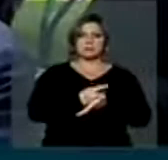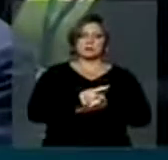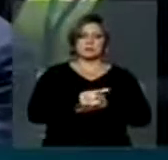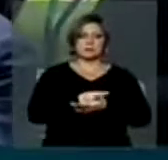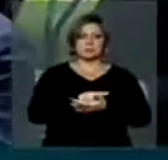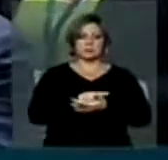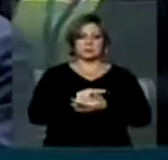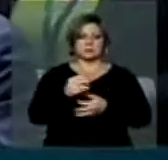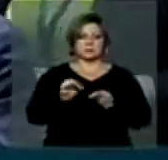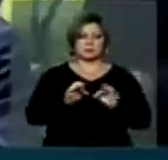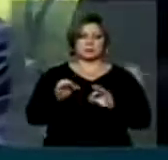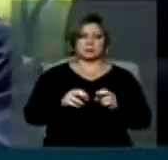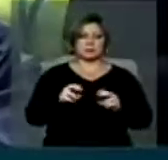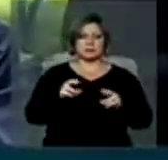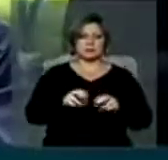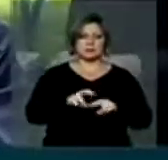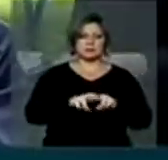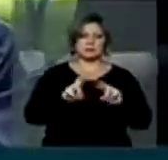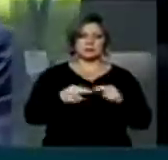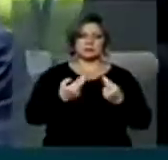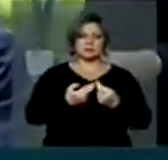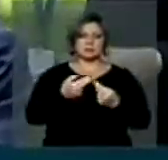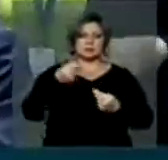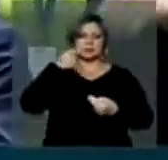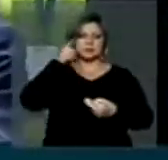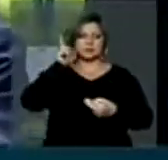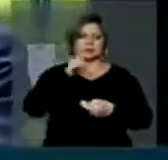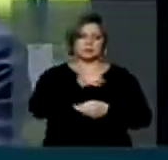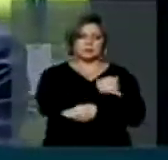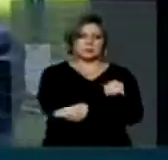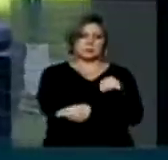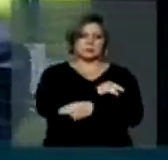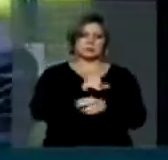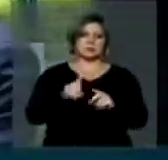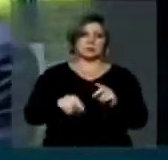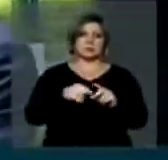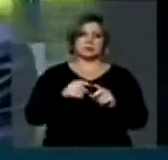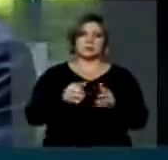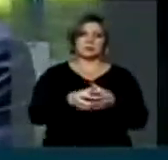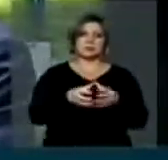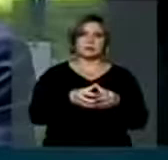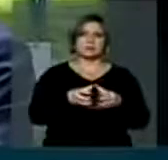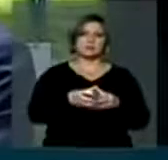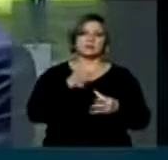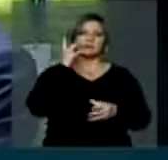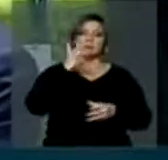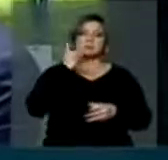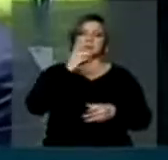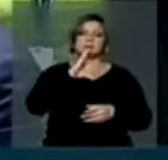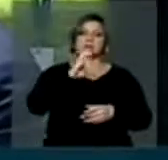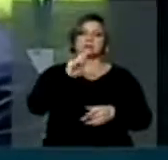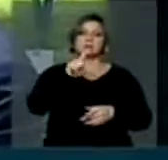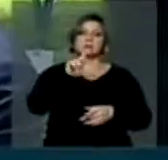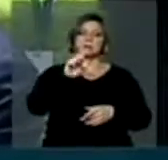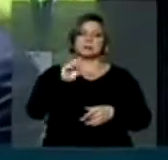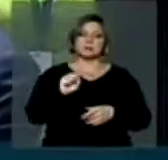deputado Glauber Braga estava na Assembleia Legislativa do Rio ontem, com mais o deputado Carlos Alberto, mais alguém?